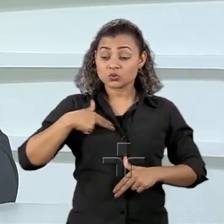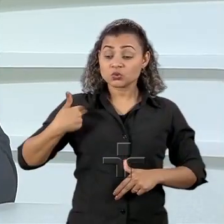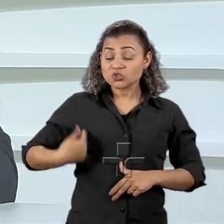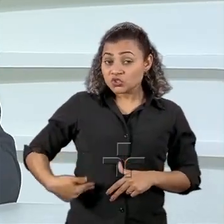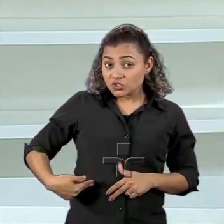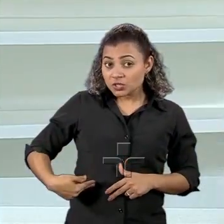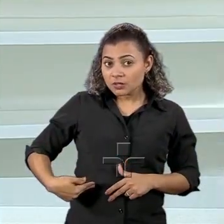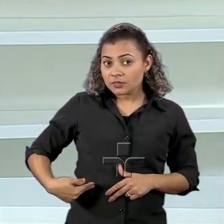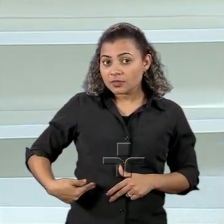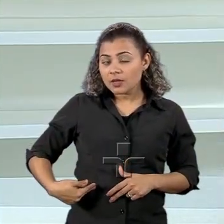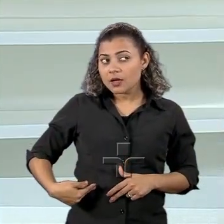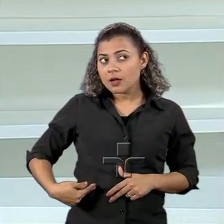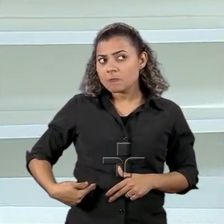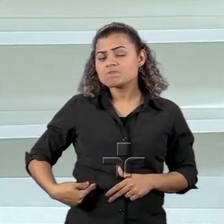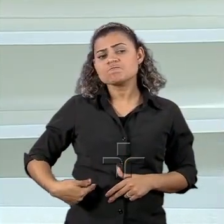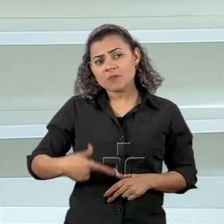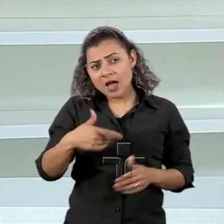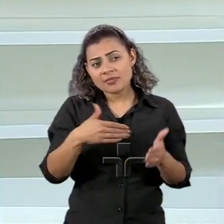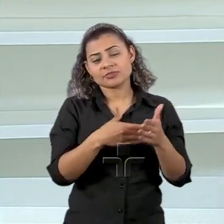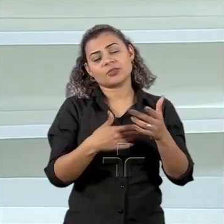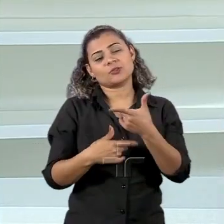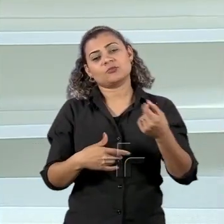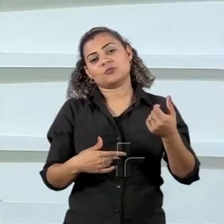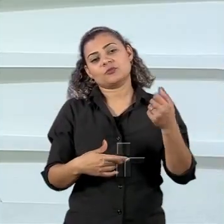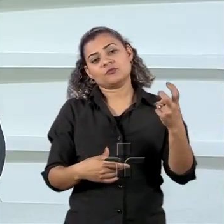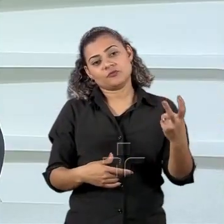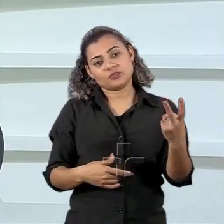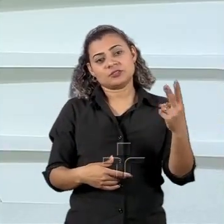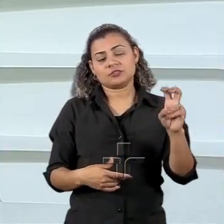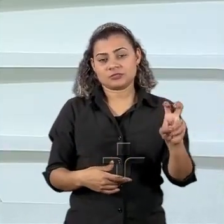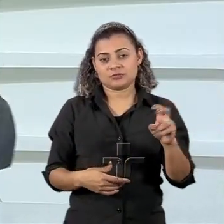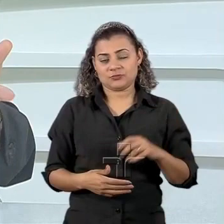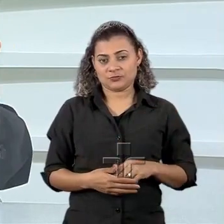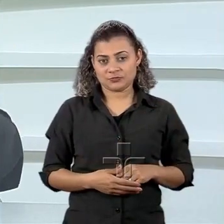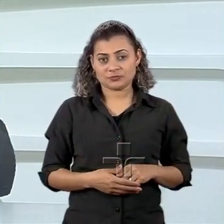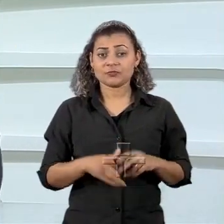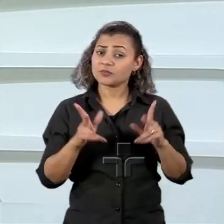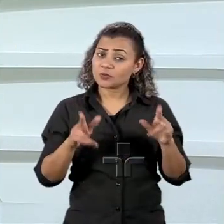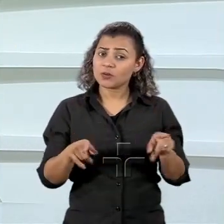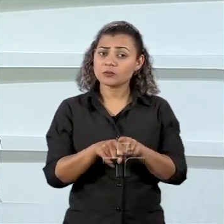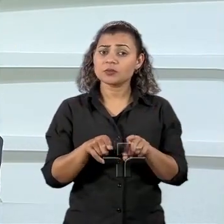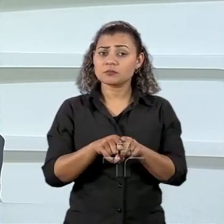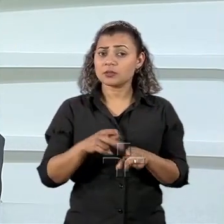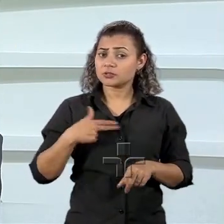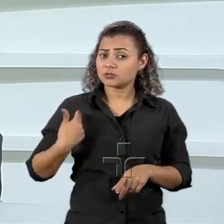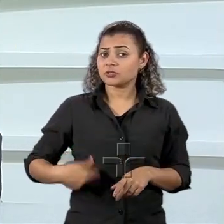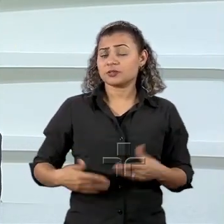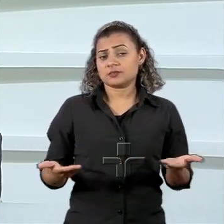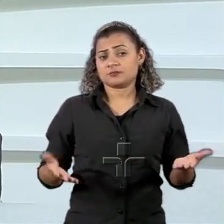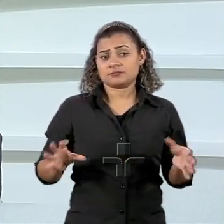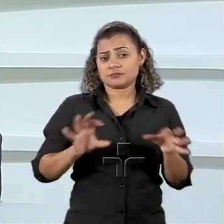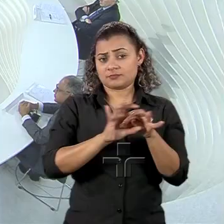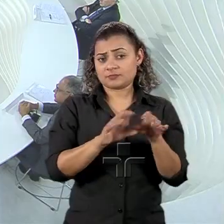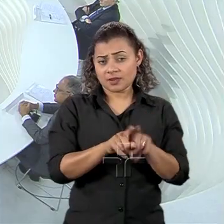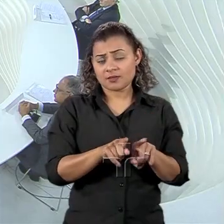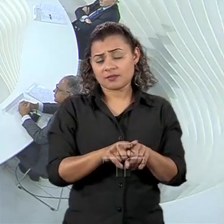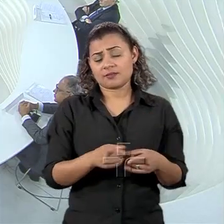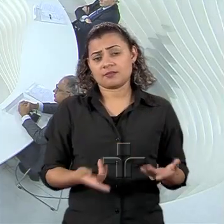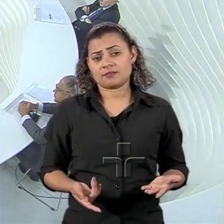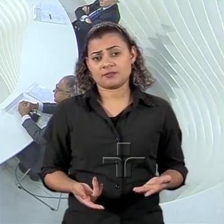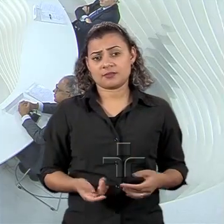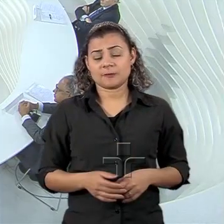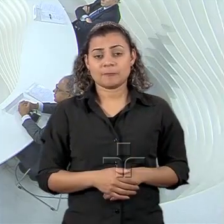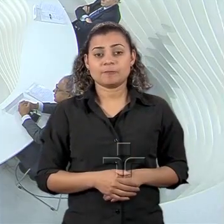in 2025. E a Índia fez a mesma coisa, made in China. Só dizer uma coisa, um dos